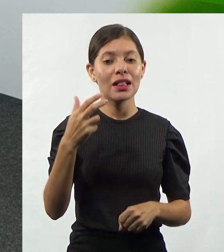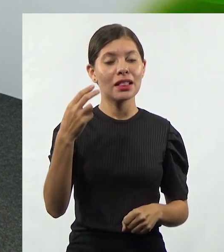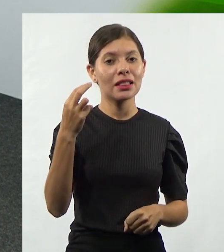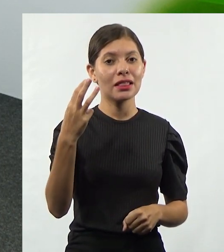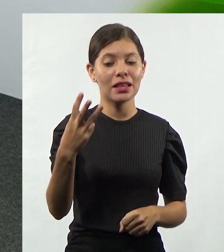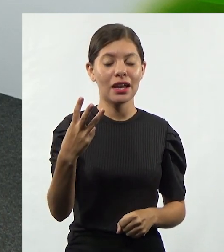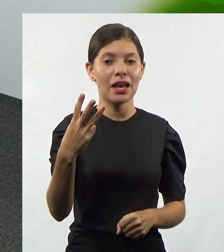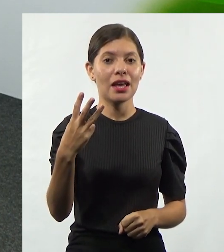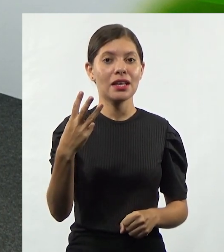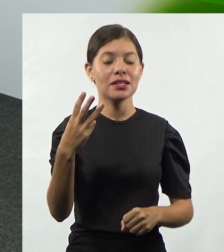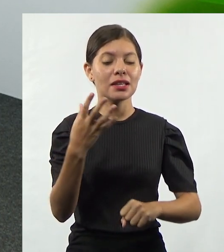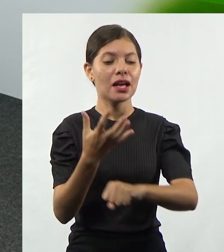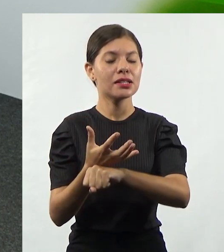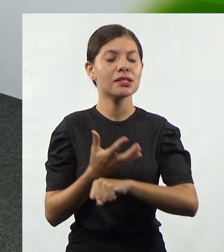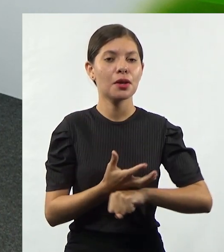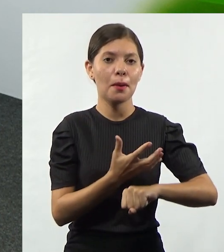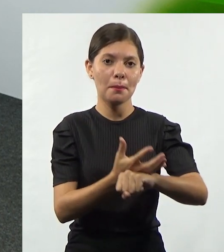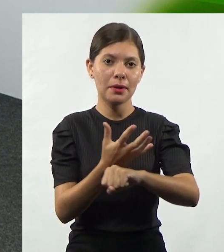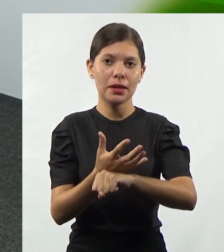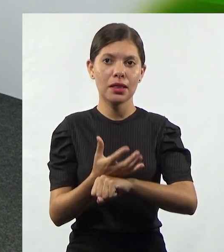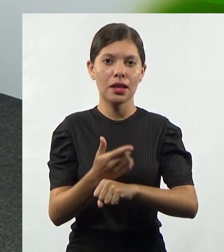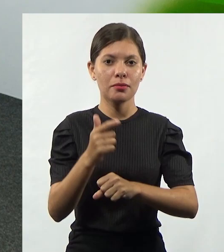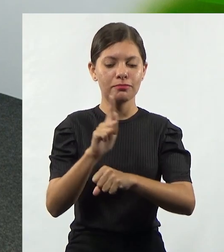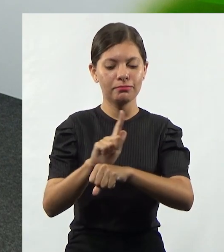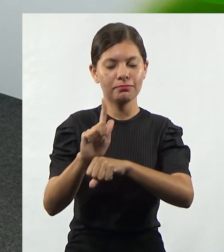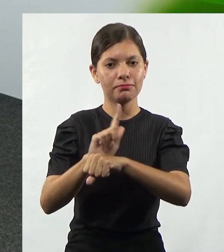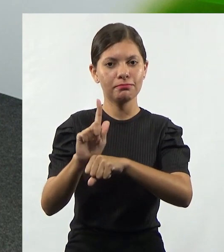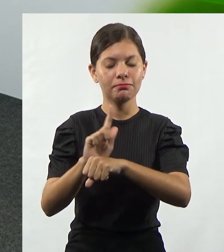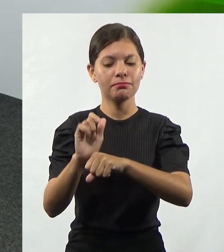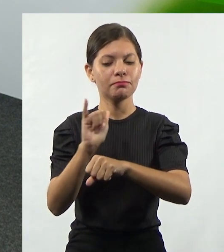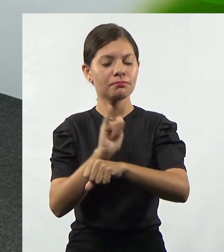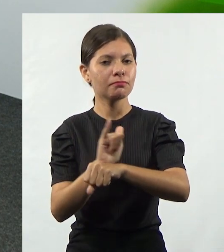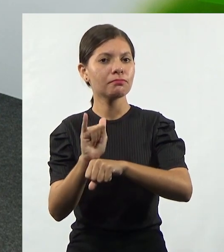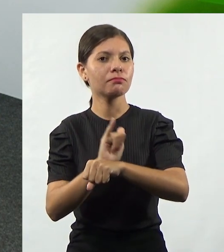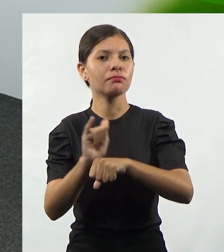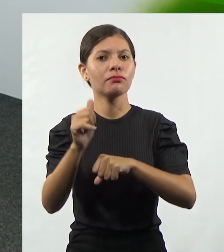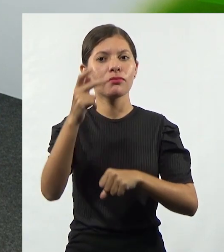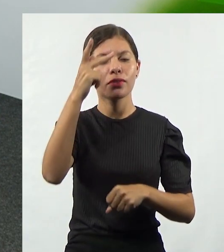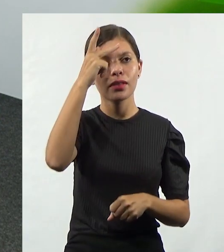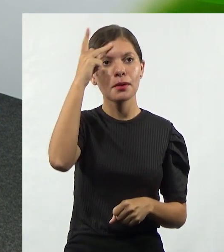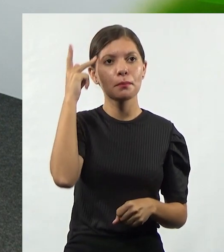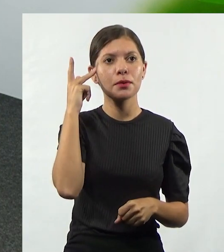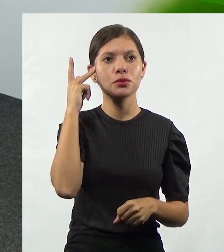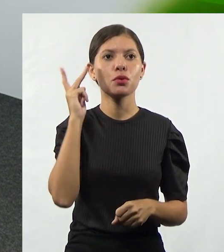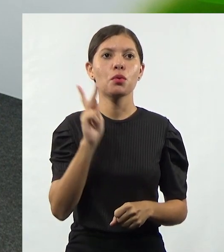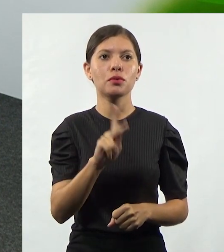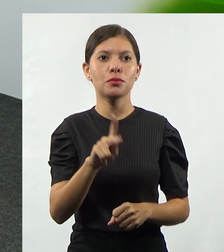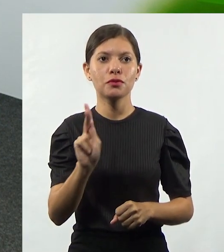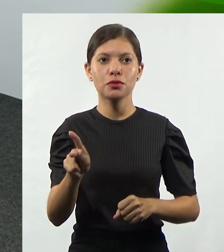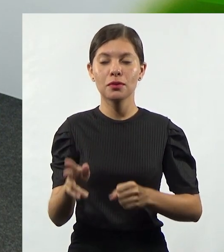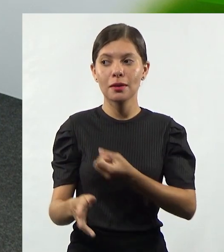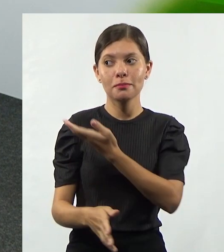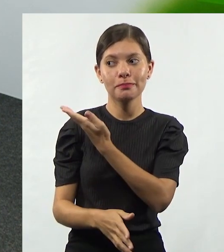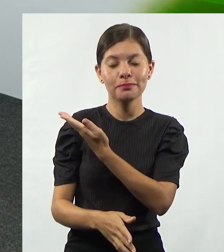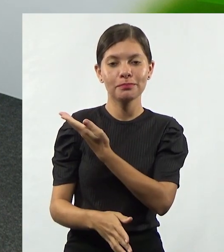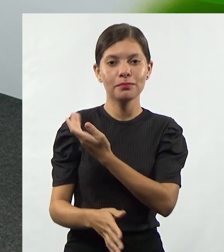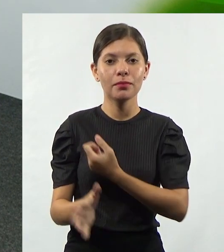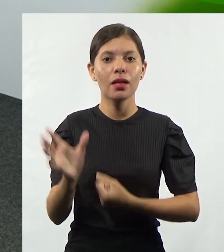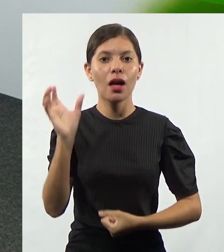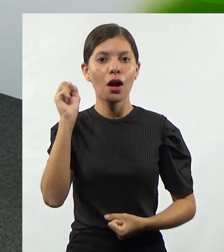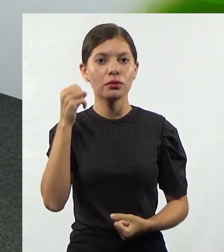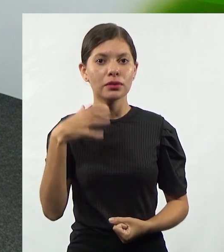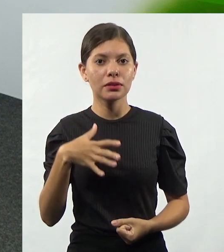Estratégica de Pessoas. Eu sou a professora Maraí e vou fazer agora minha audiodescrição. Eu sou mulher,